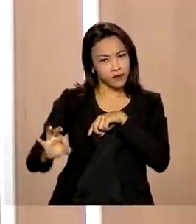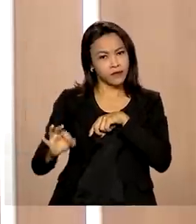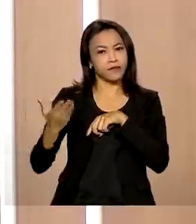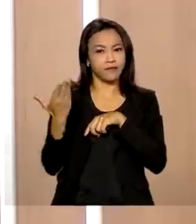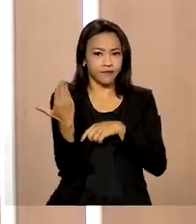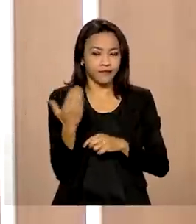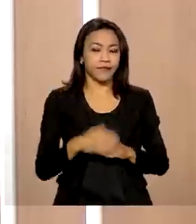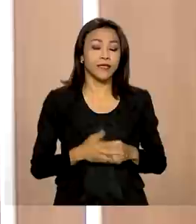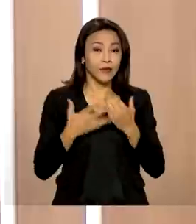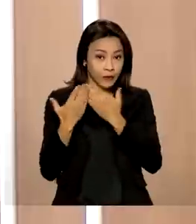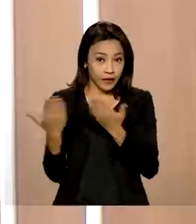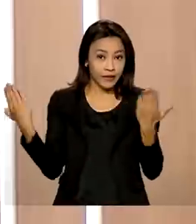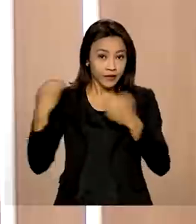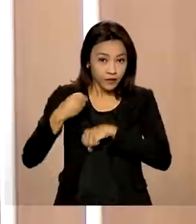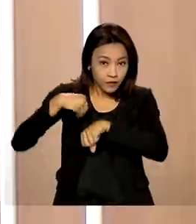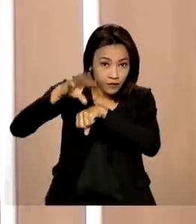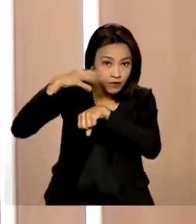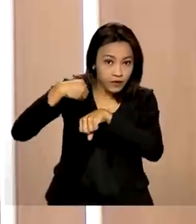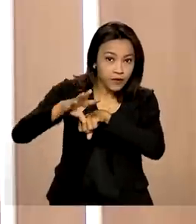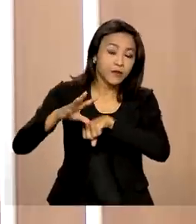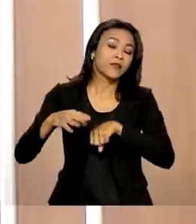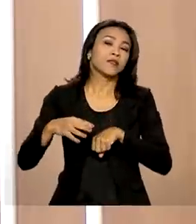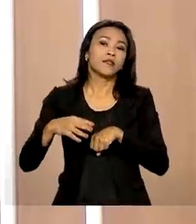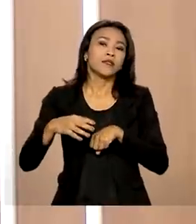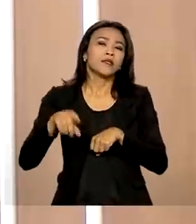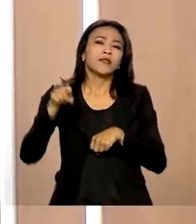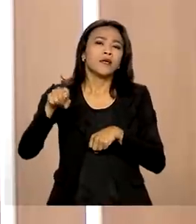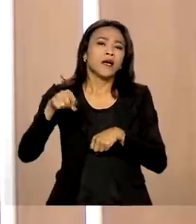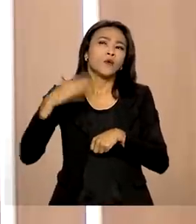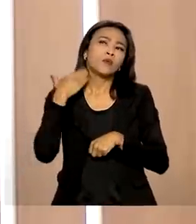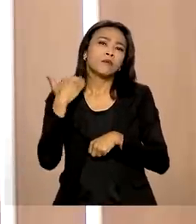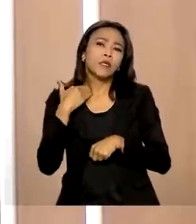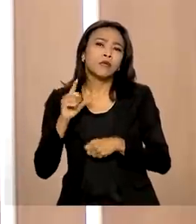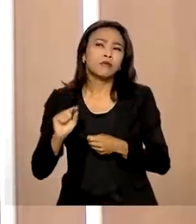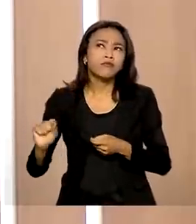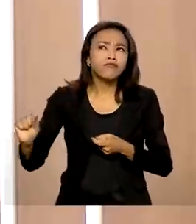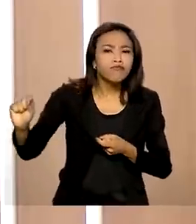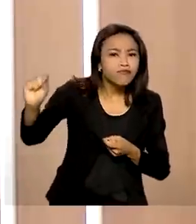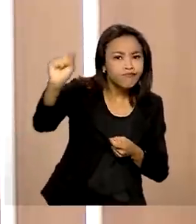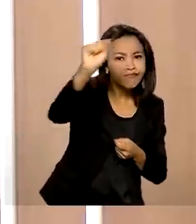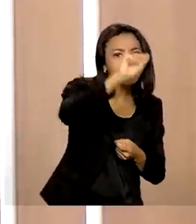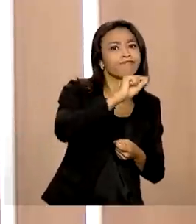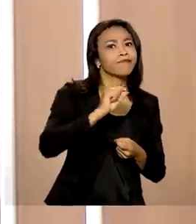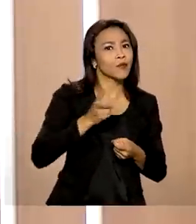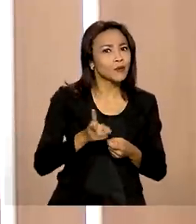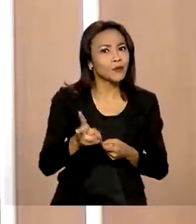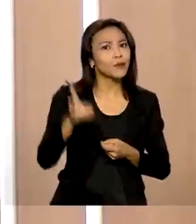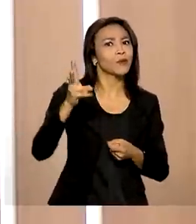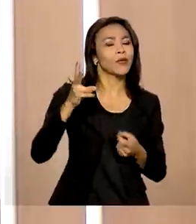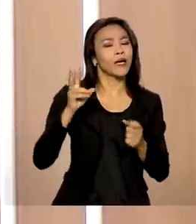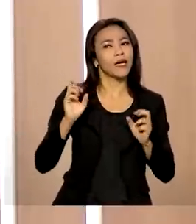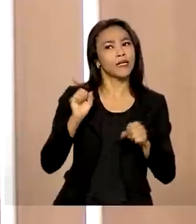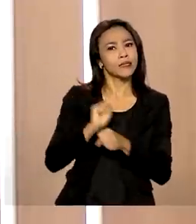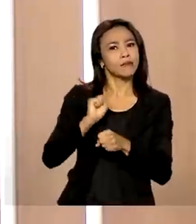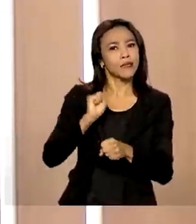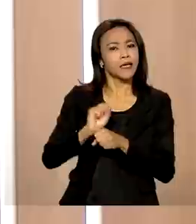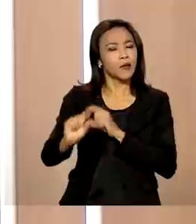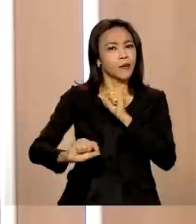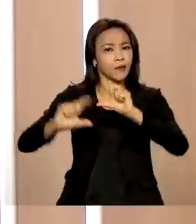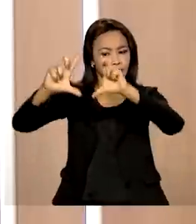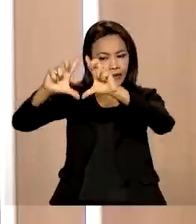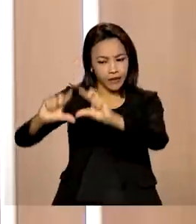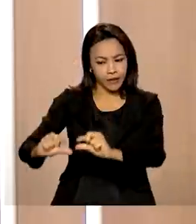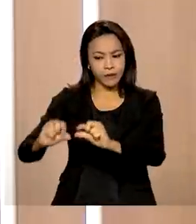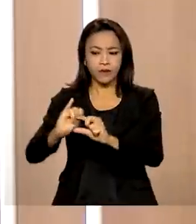Com isso, as expectativas dos agentes econômicos continuam a esperar uma redução da